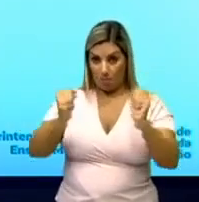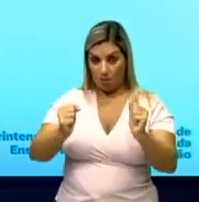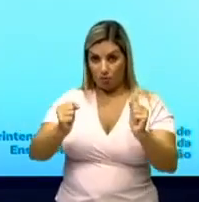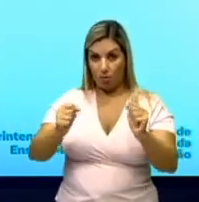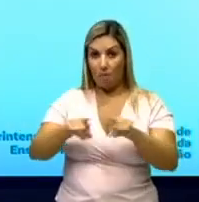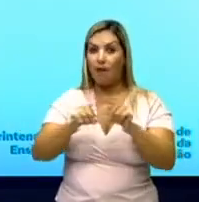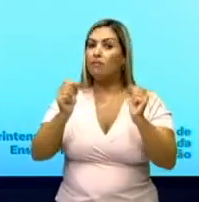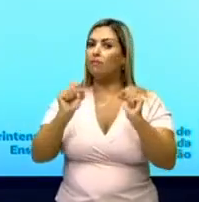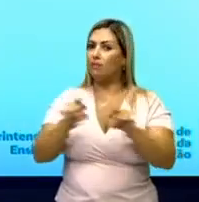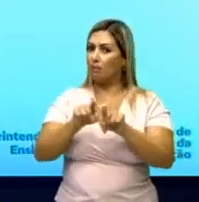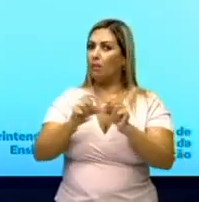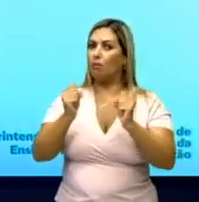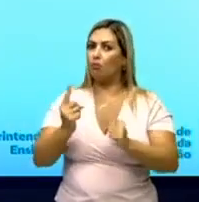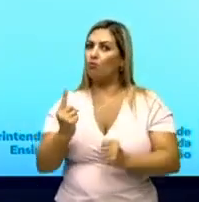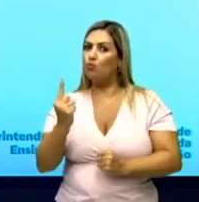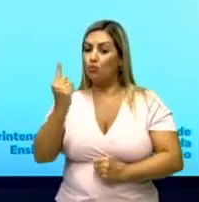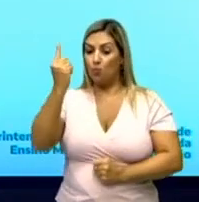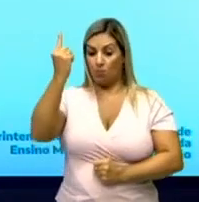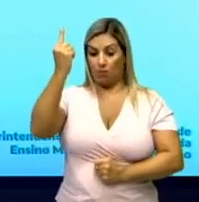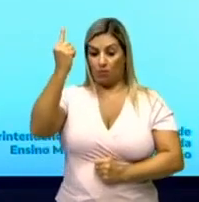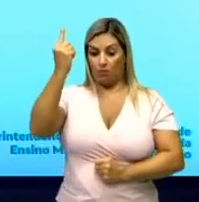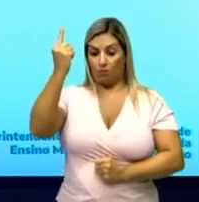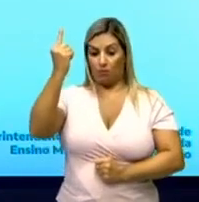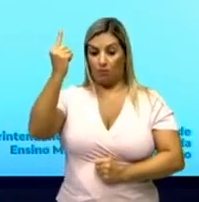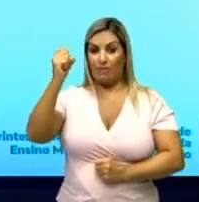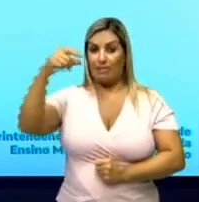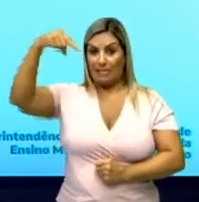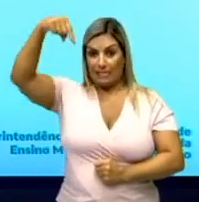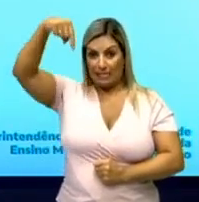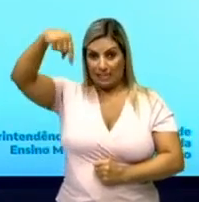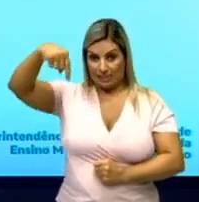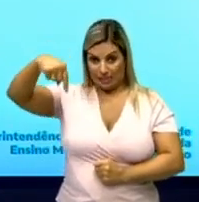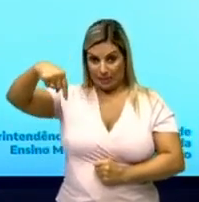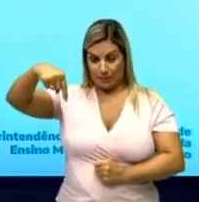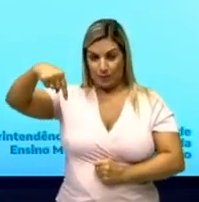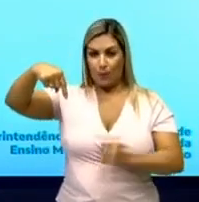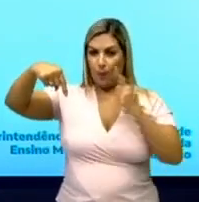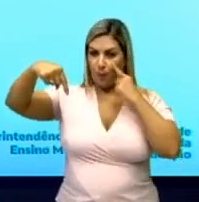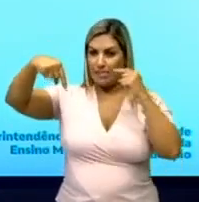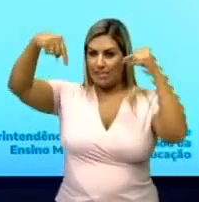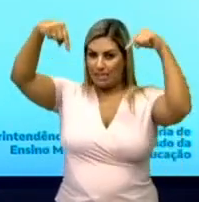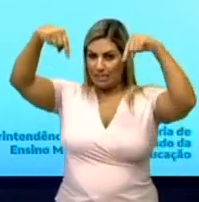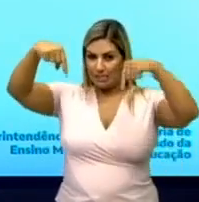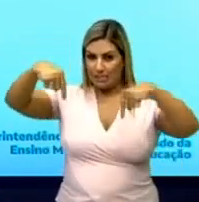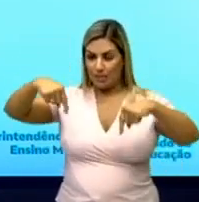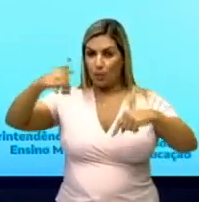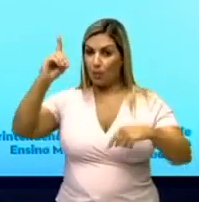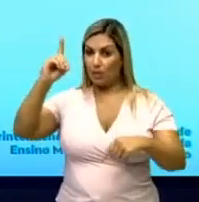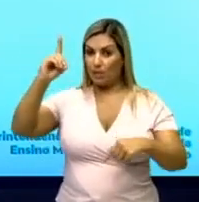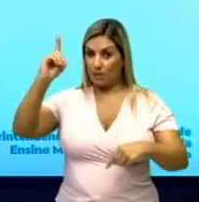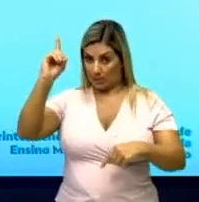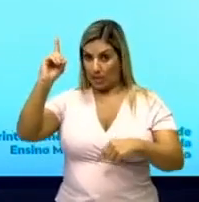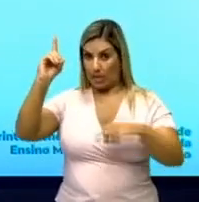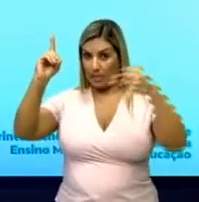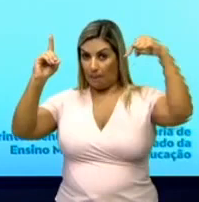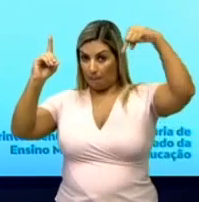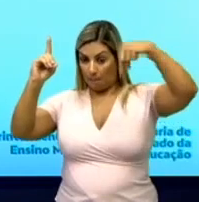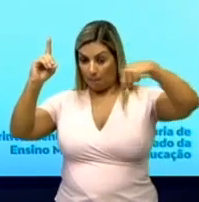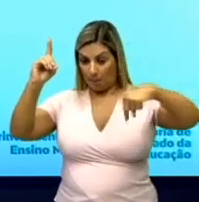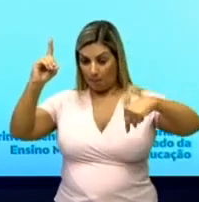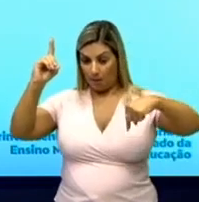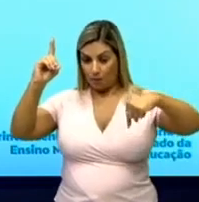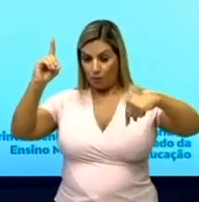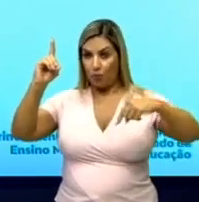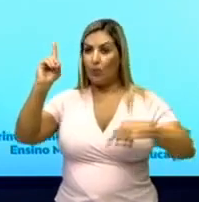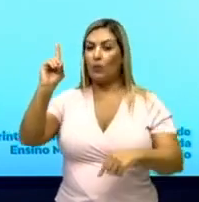mas ele também pode estar o quê? Subindo. Se ele estiver descendo, eu vou dizer o seguinte, olha. O meu deslocamento está para baixo. Está certo?